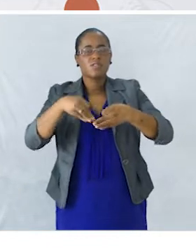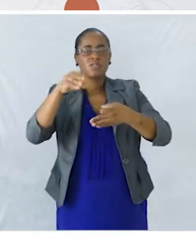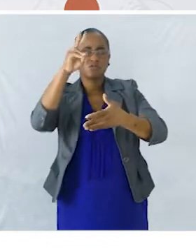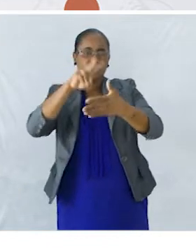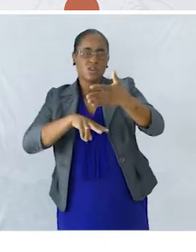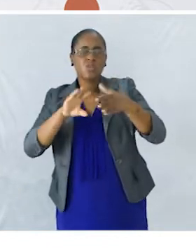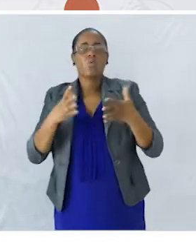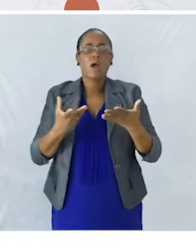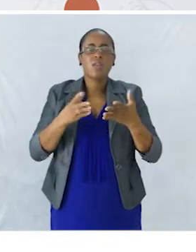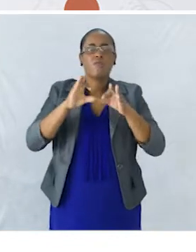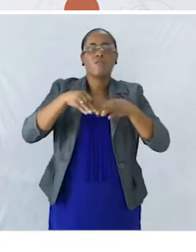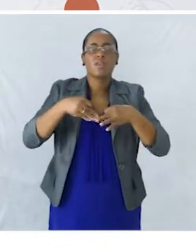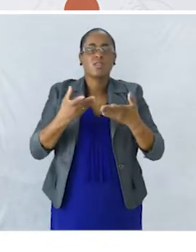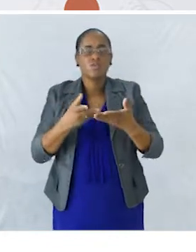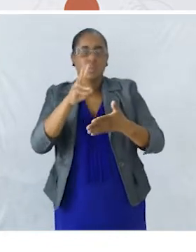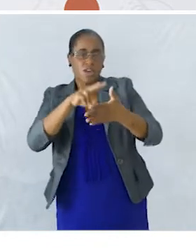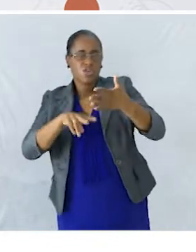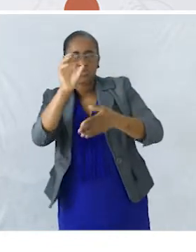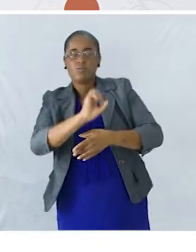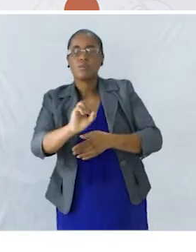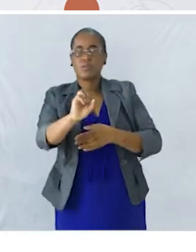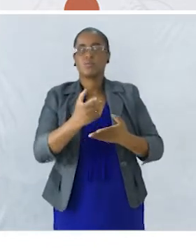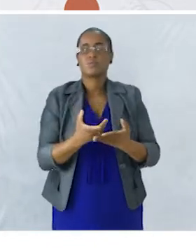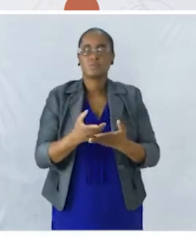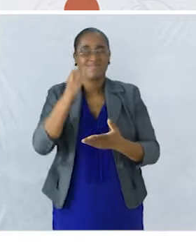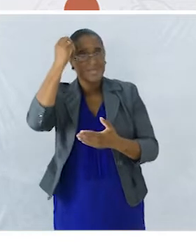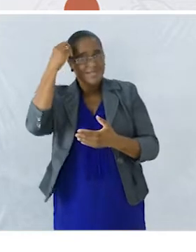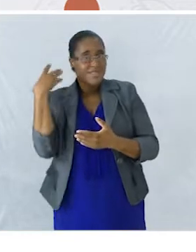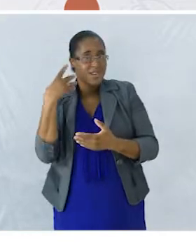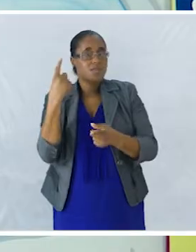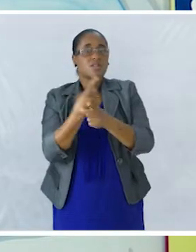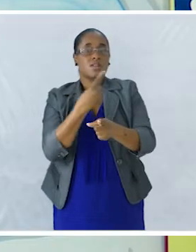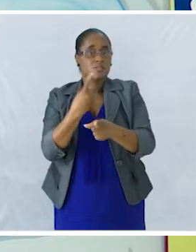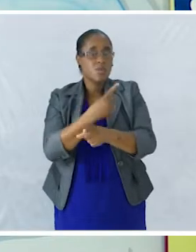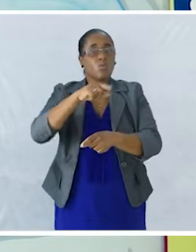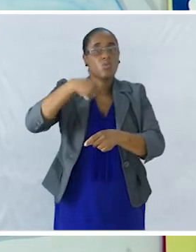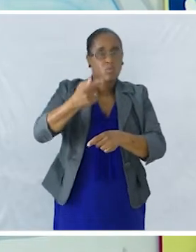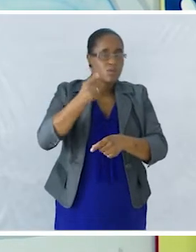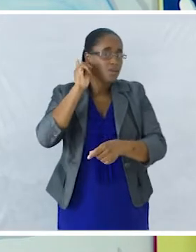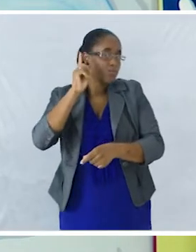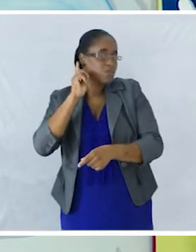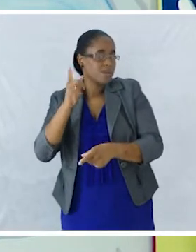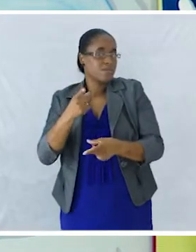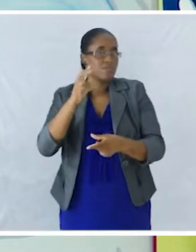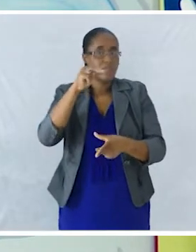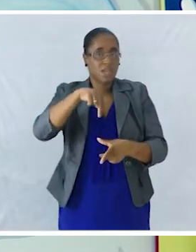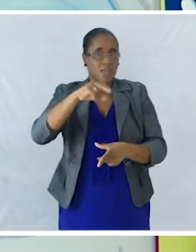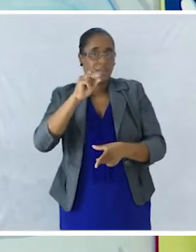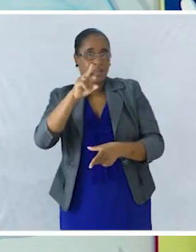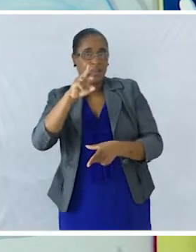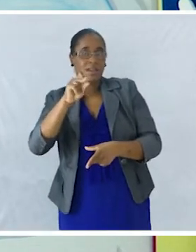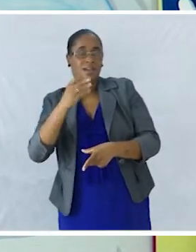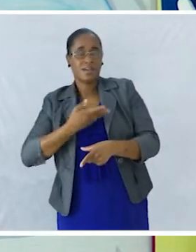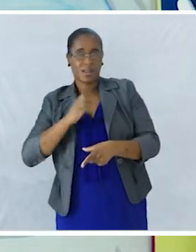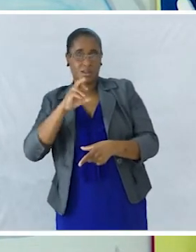dar ao vosso texto E não se esqueçam De um outro elemento Importantíssimo Que é o narrador O